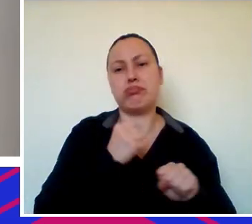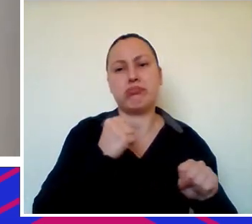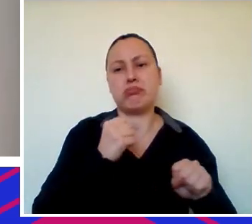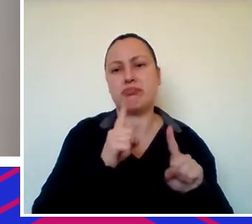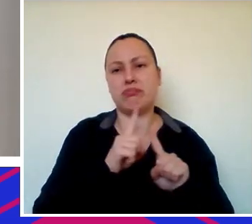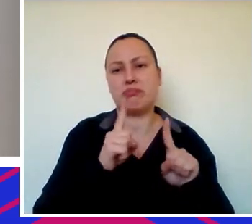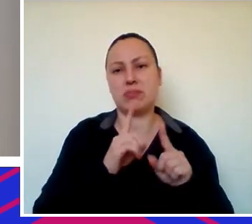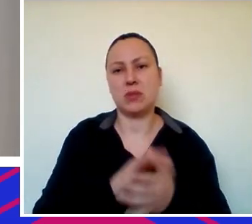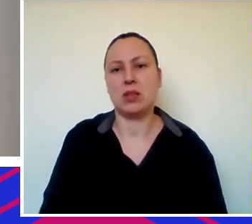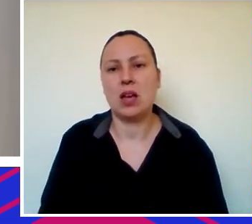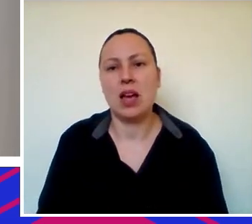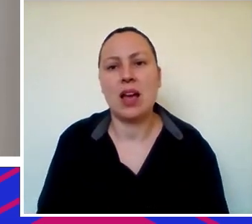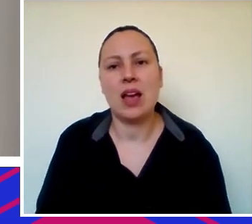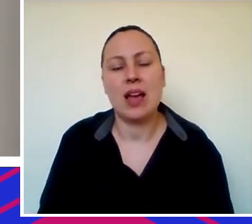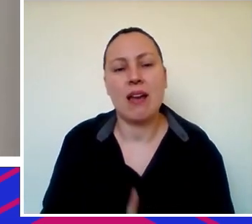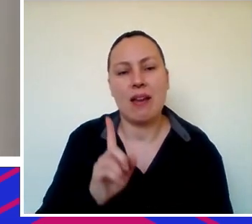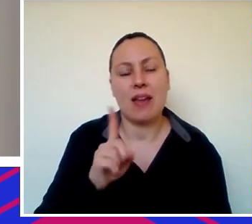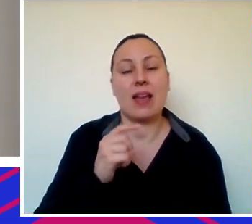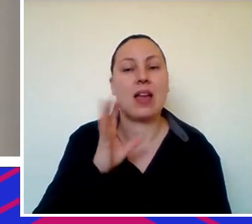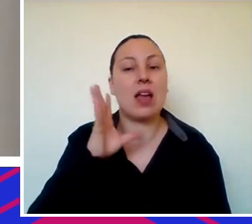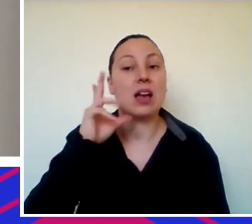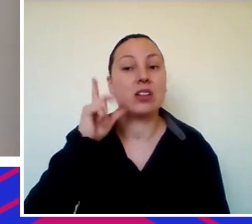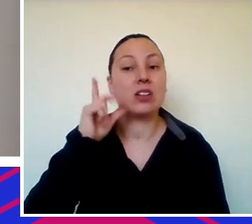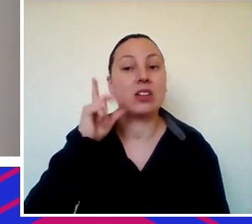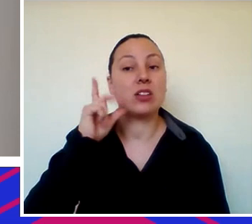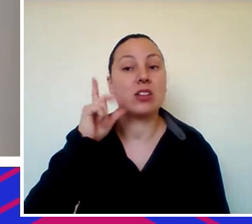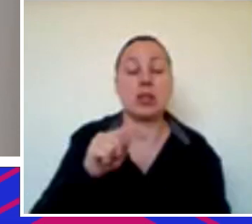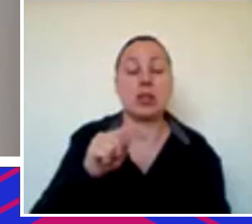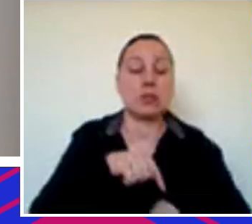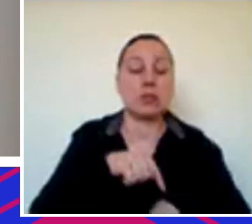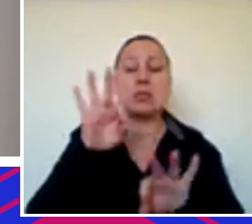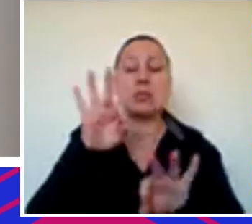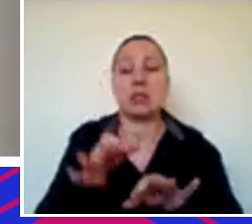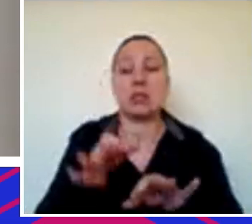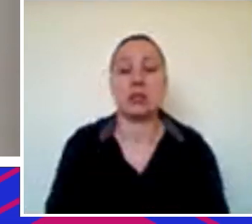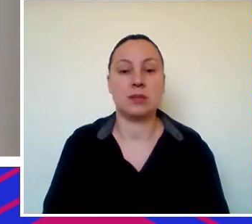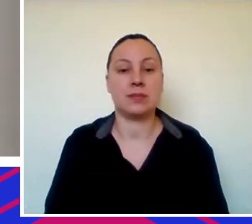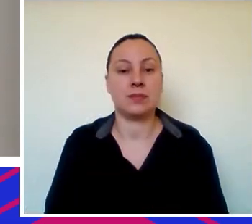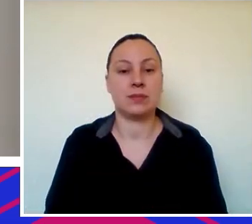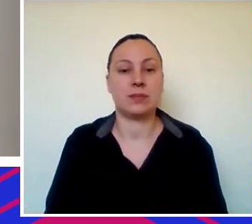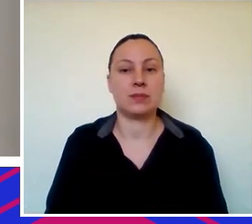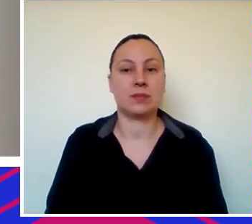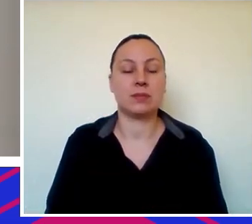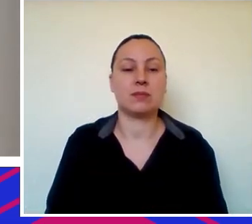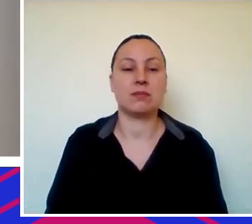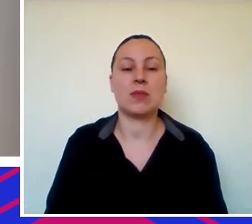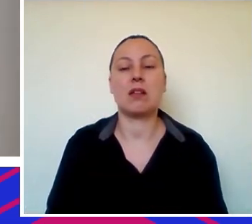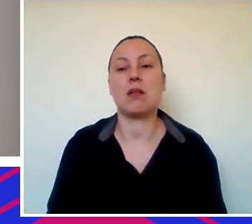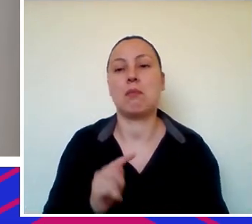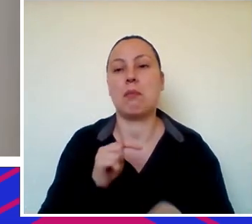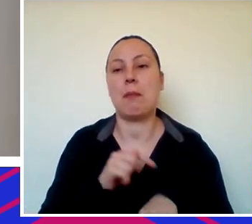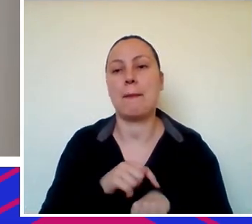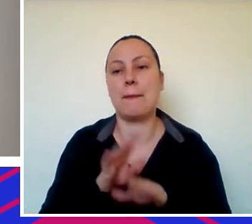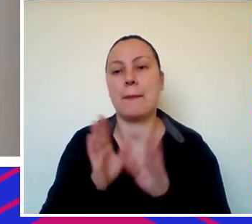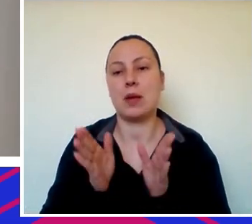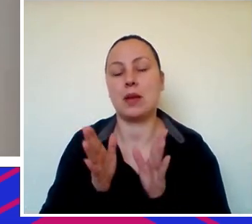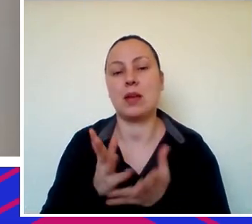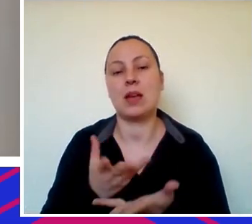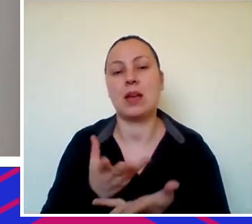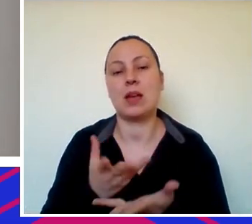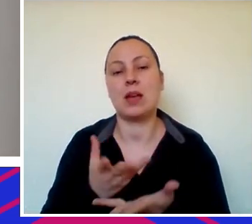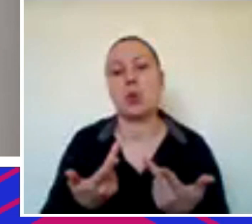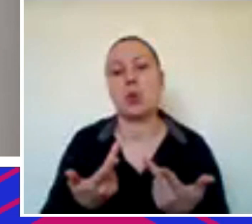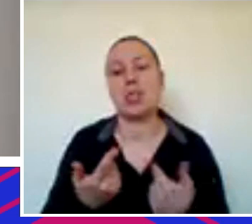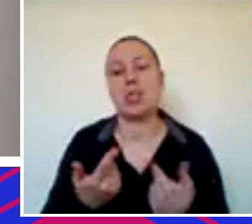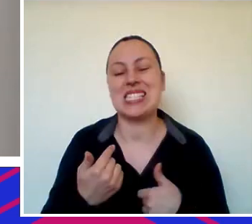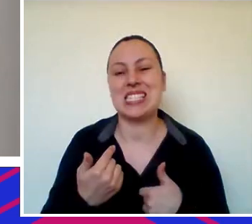investimento é uma questão do achar a hora certa ali então acho que essa parte e dentro disso a coisa do que que é